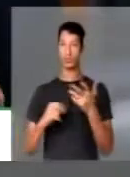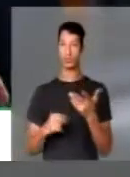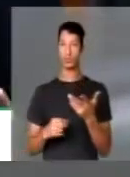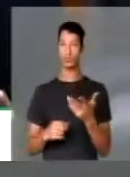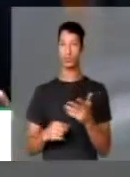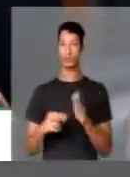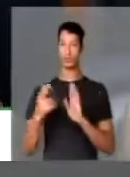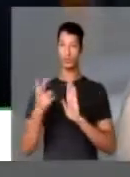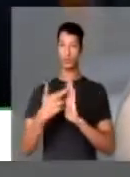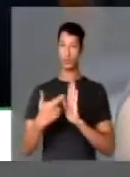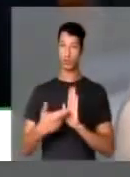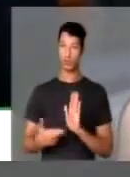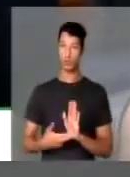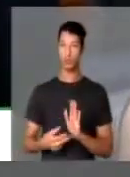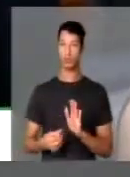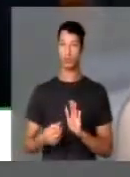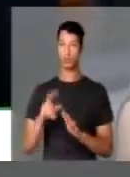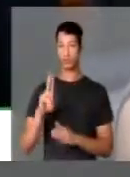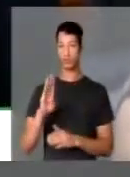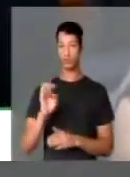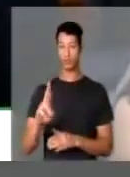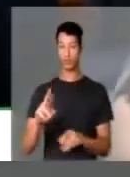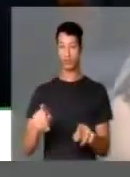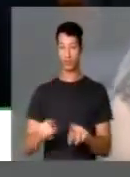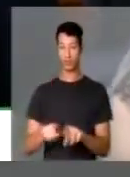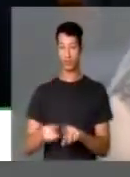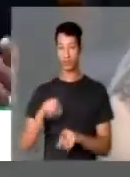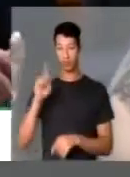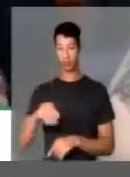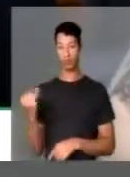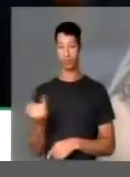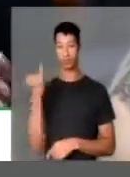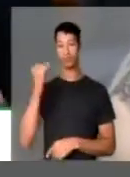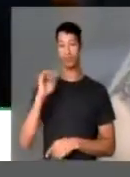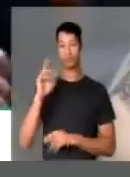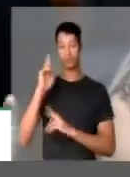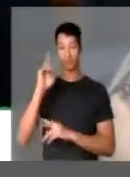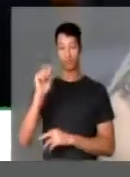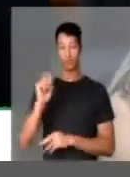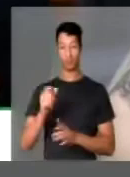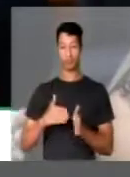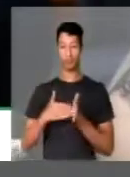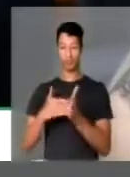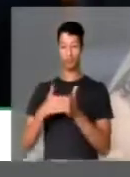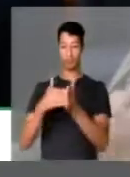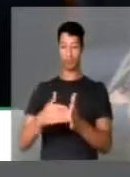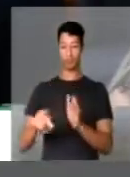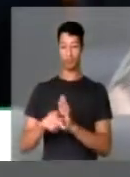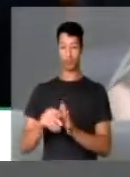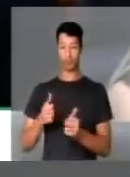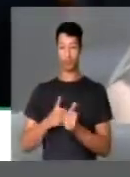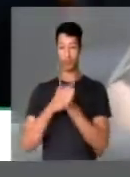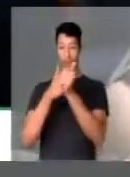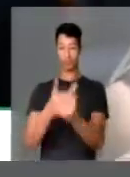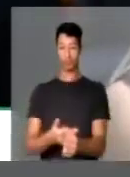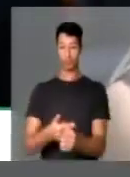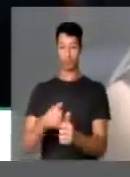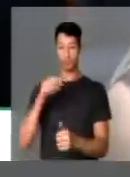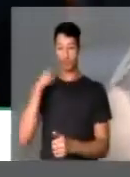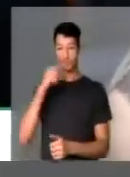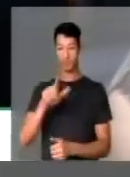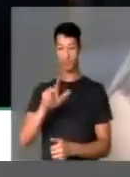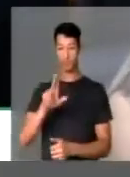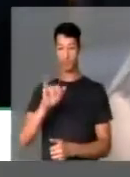a regulamentação do Uber também é importante. Espero que caminhemos nessa direção e a deputada Luiza